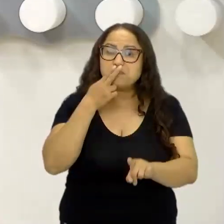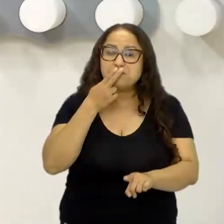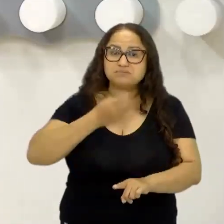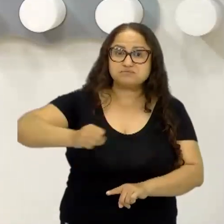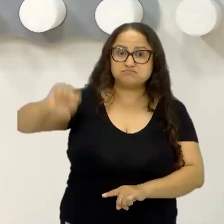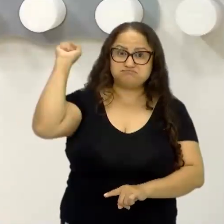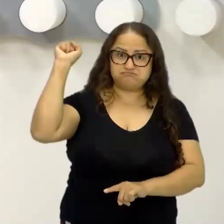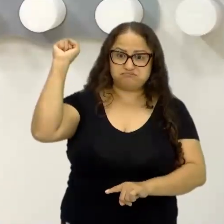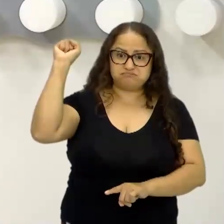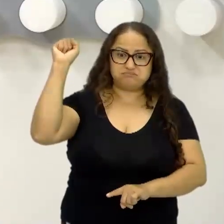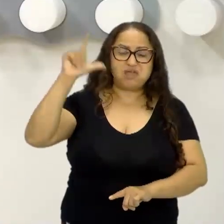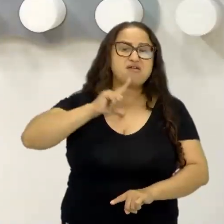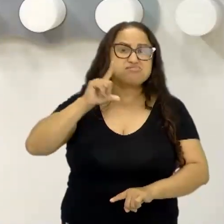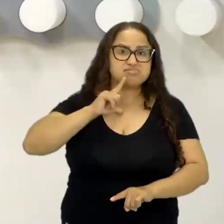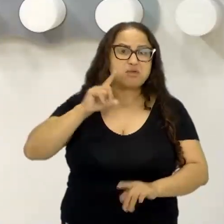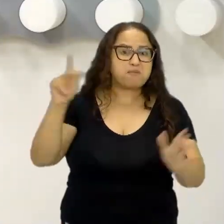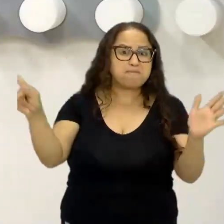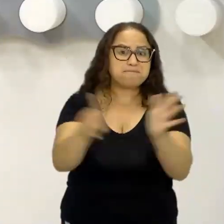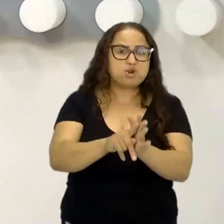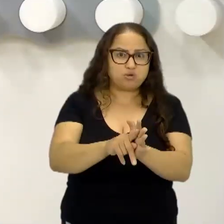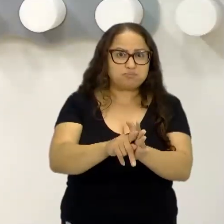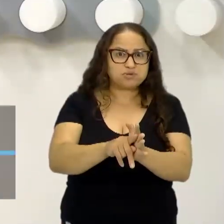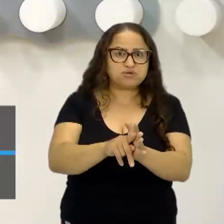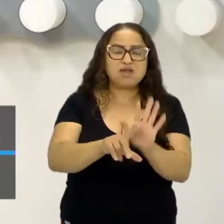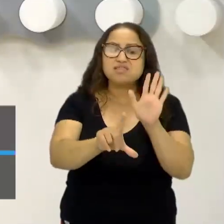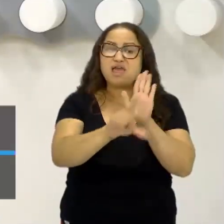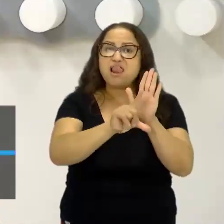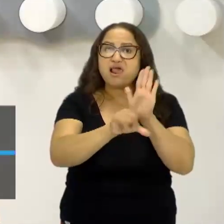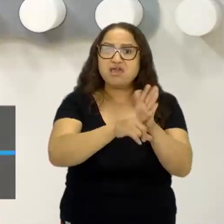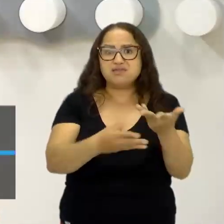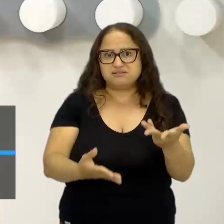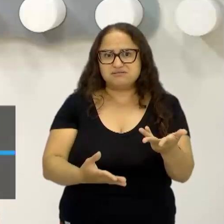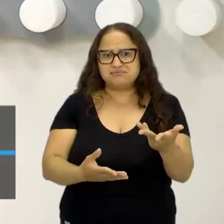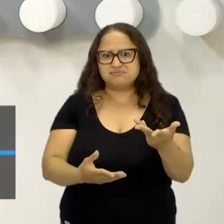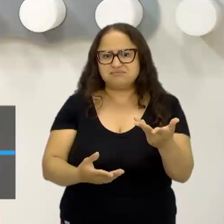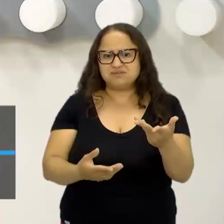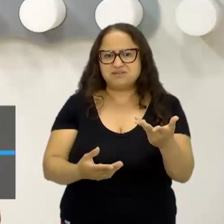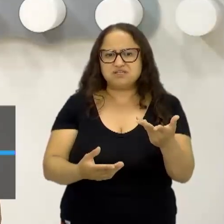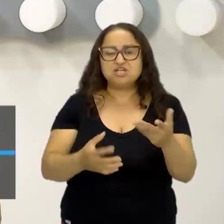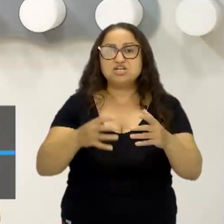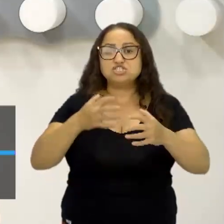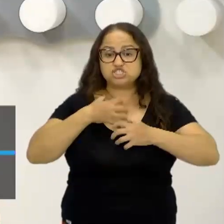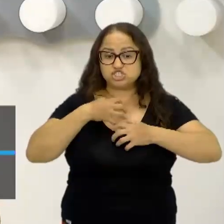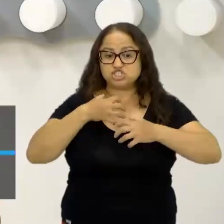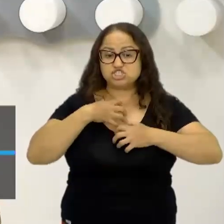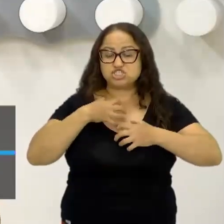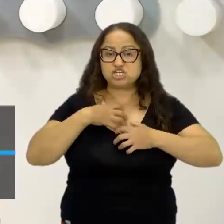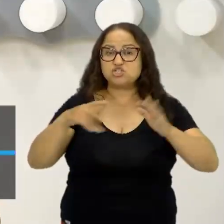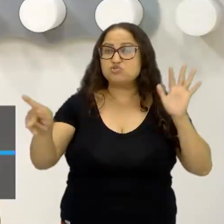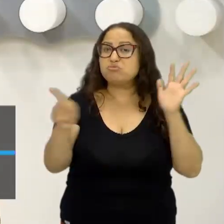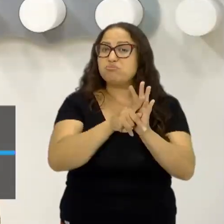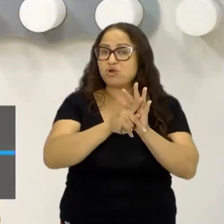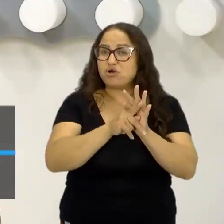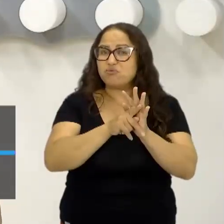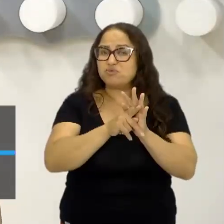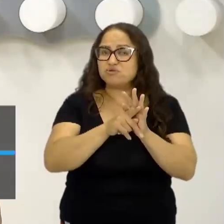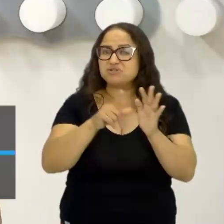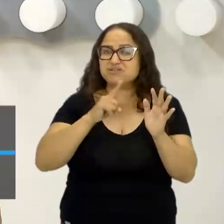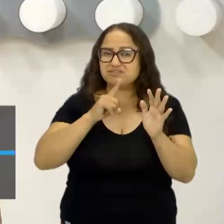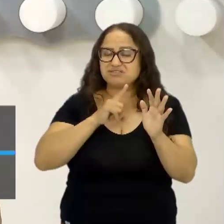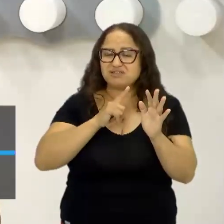aparato legal, estatal, né, e essa forma de violência, né, o